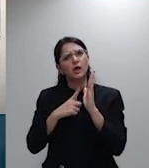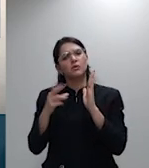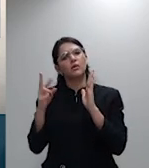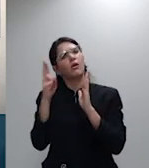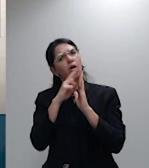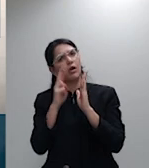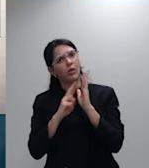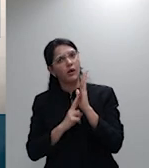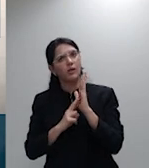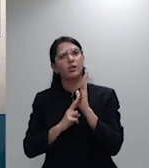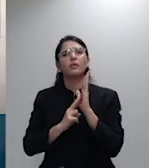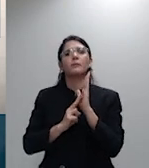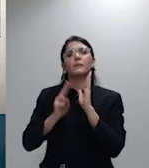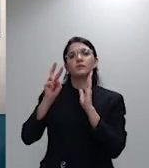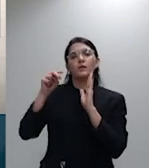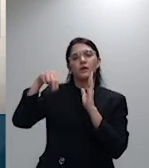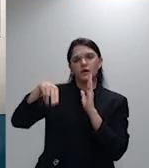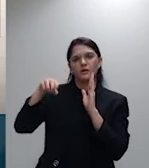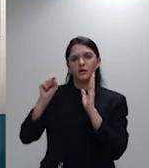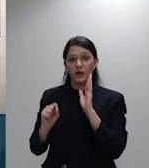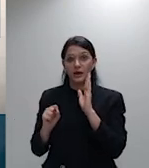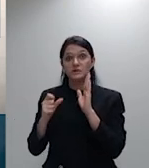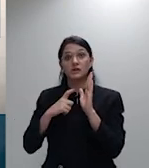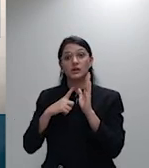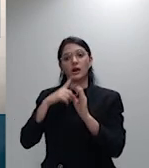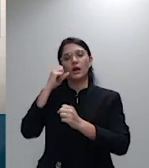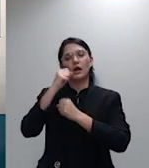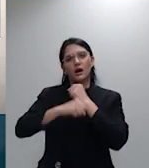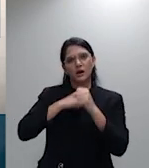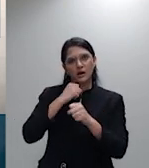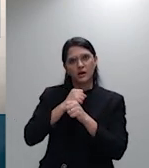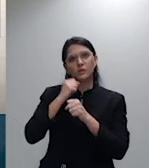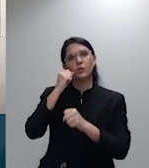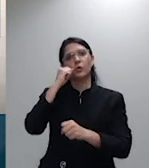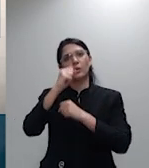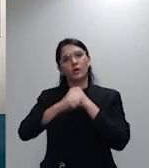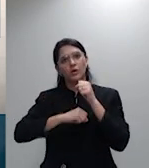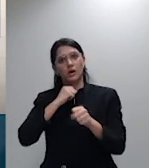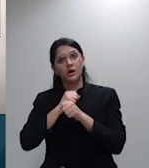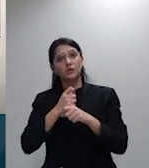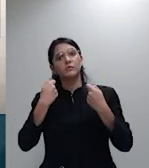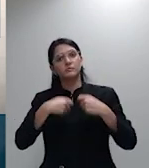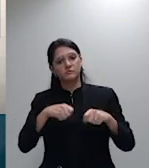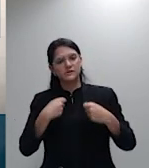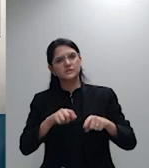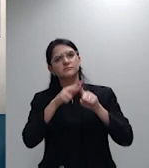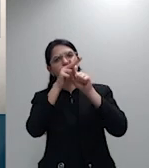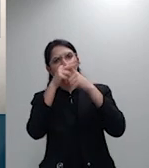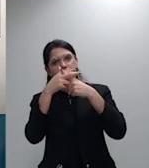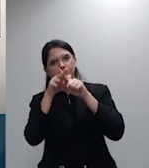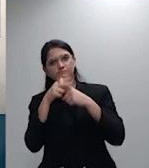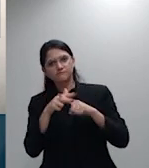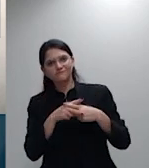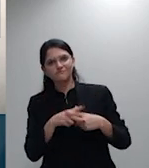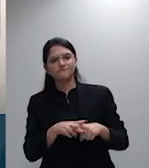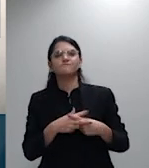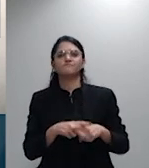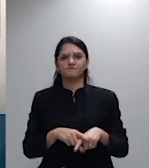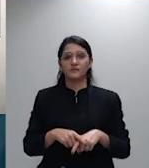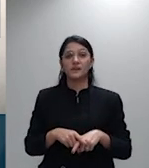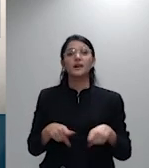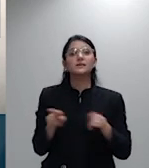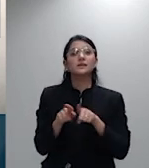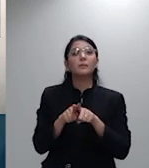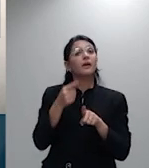dos reajustes anuais que esses reajustes anuais por sinistralidade e VCMH ele já leva em consideração o aumento de custo do